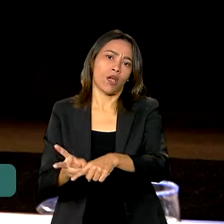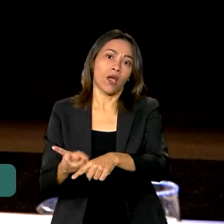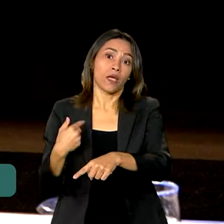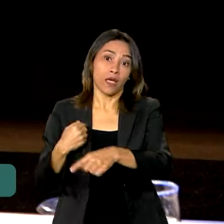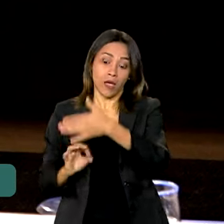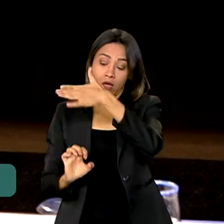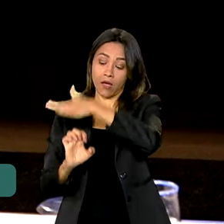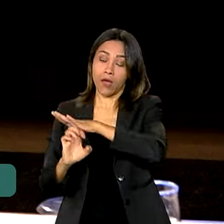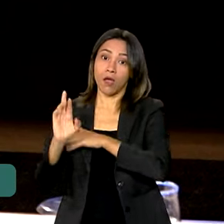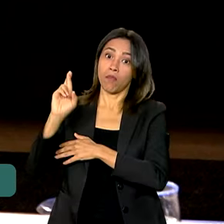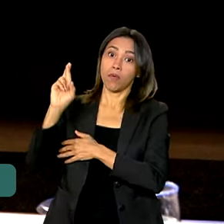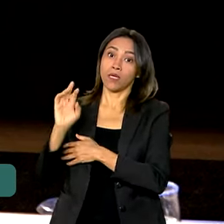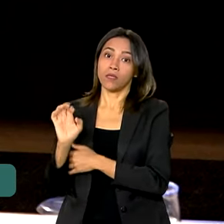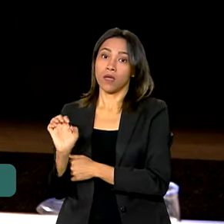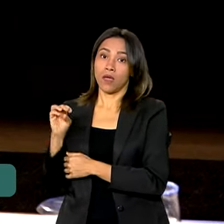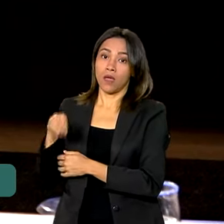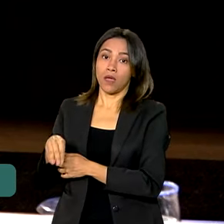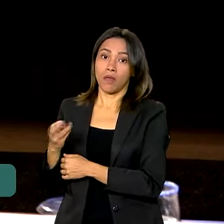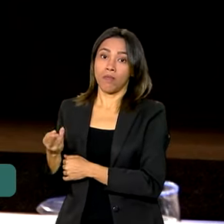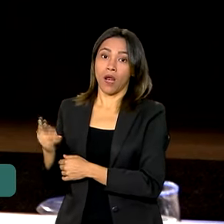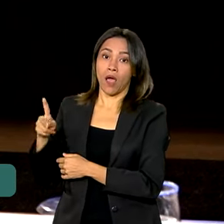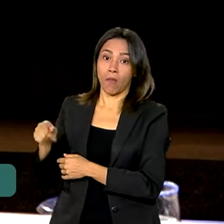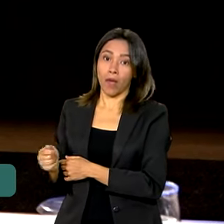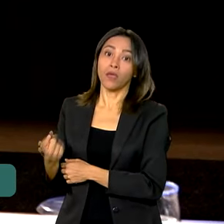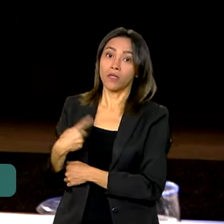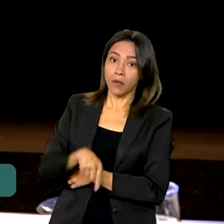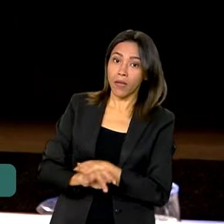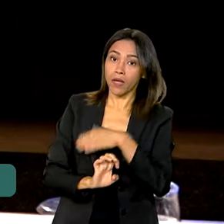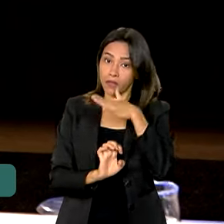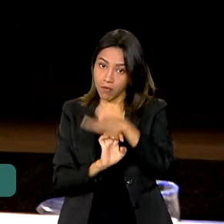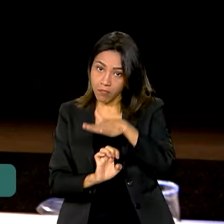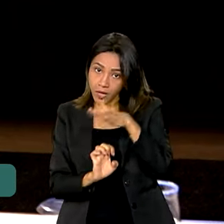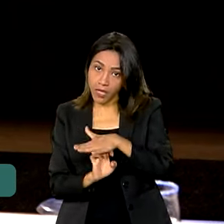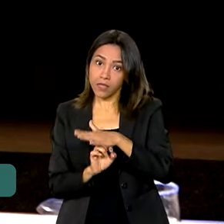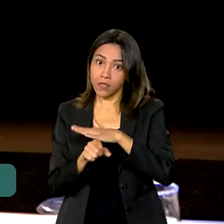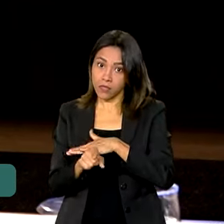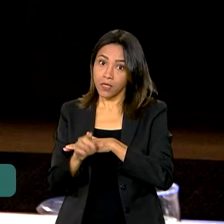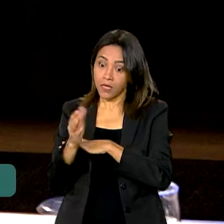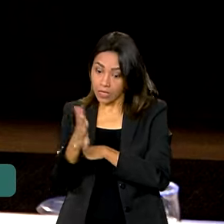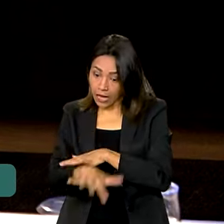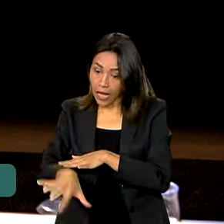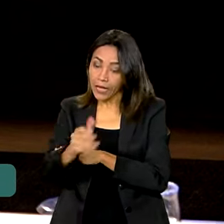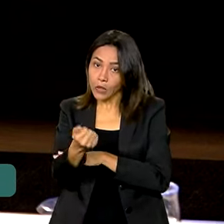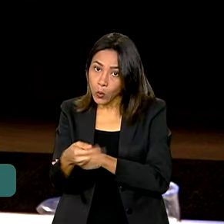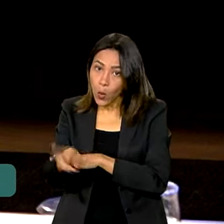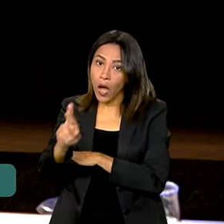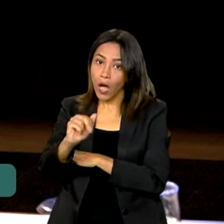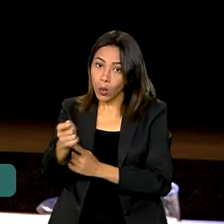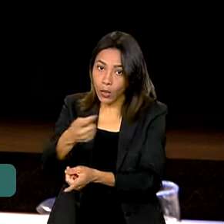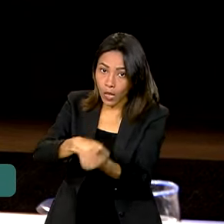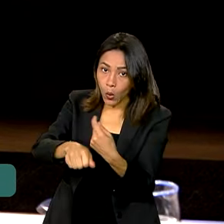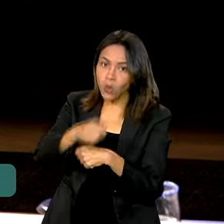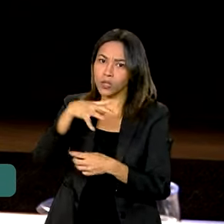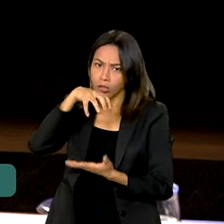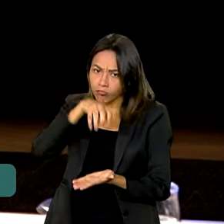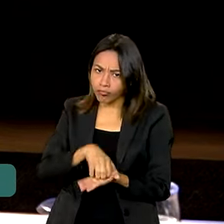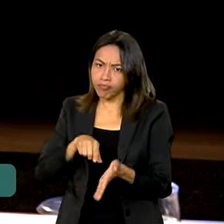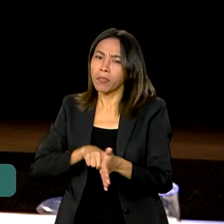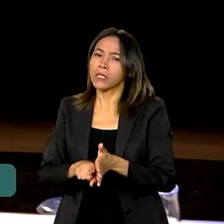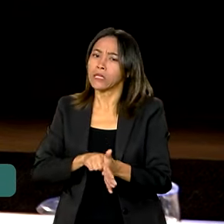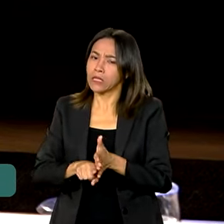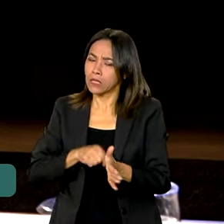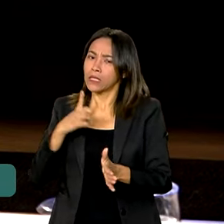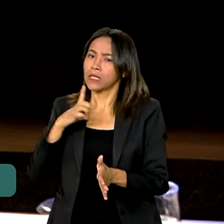Embrapa e até mesmo pelas empresas, porque as grandes empresas do agronegócio têm grandes centros de pesquisa. agricultura